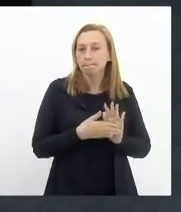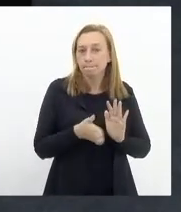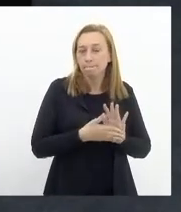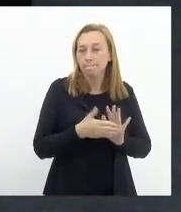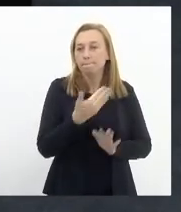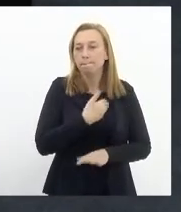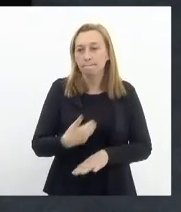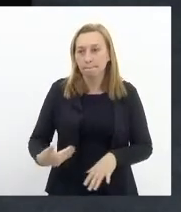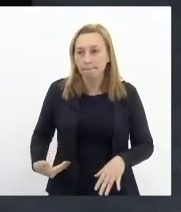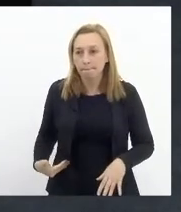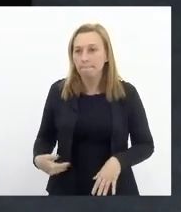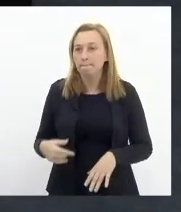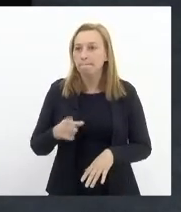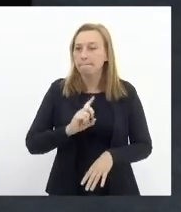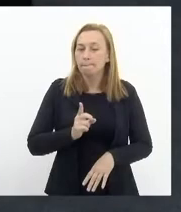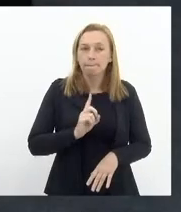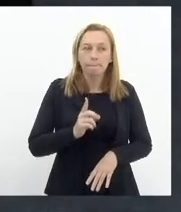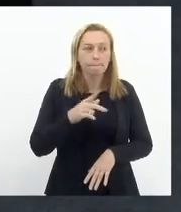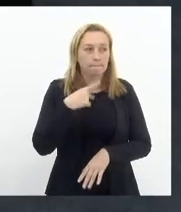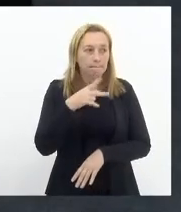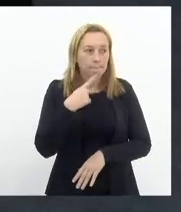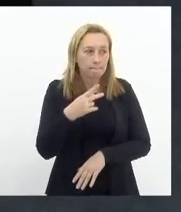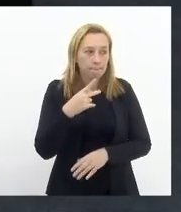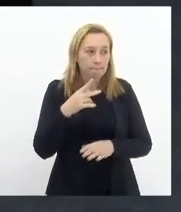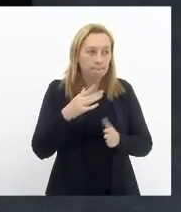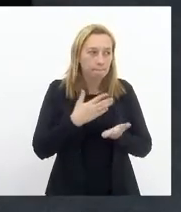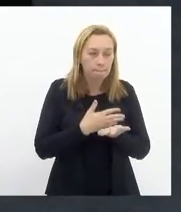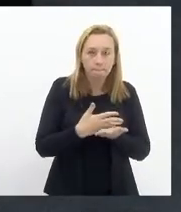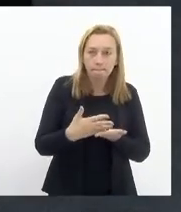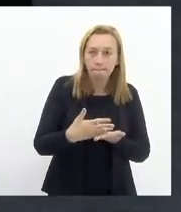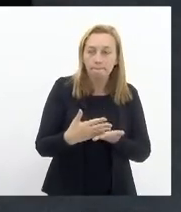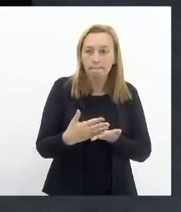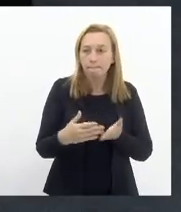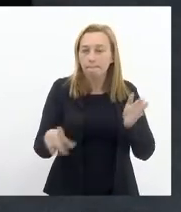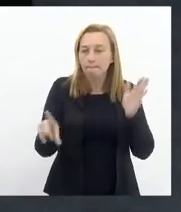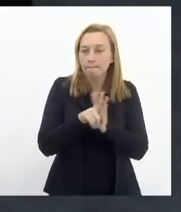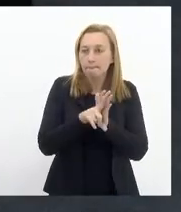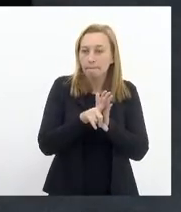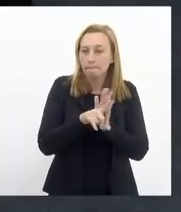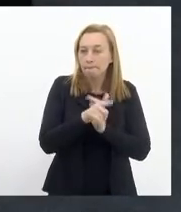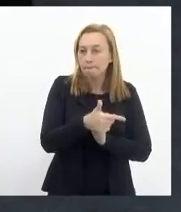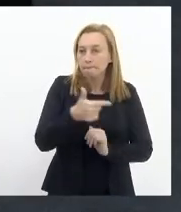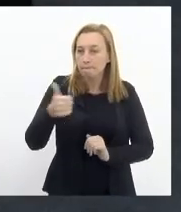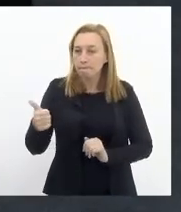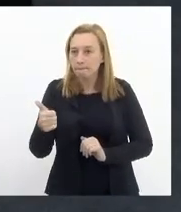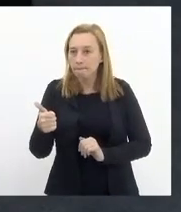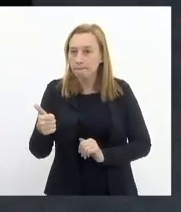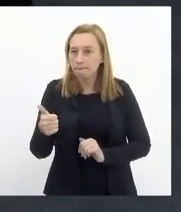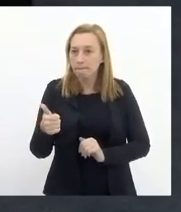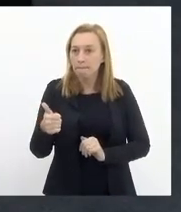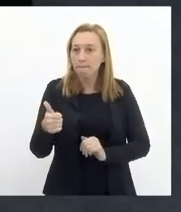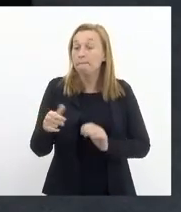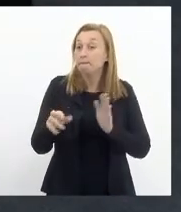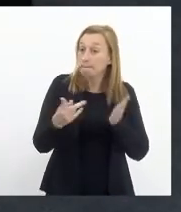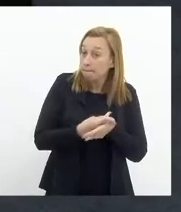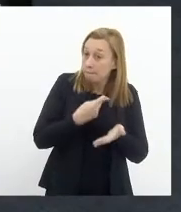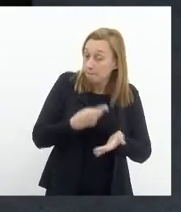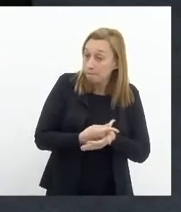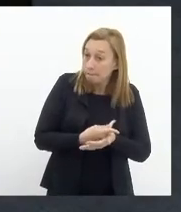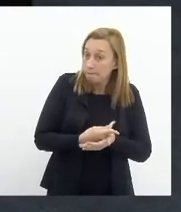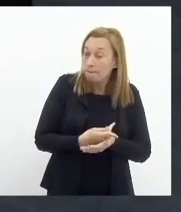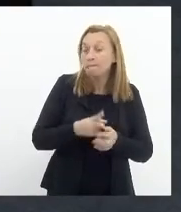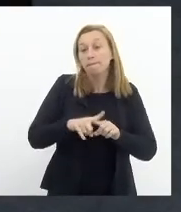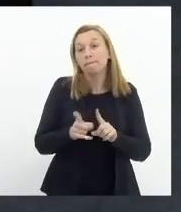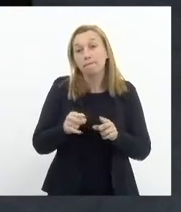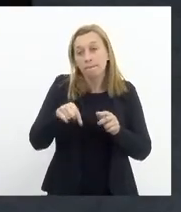governo não mencionava inicialmente a lei do orçamento de 2021 um erro formal que aqui já foi